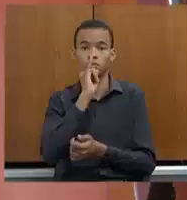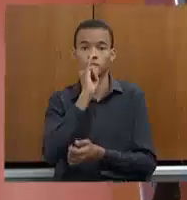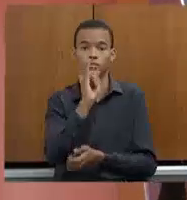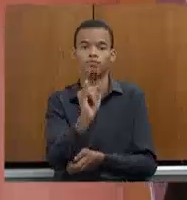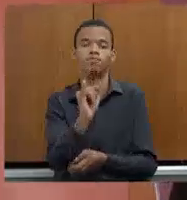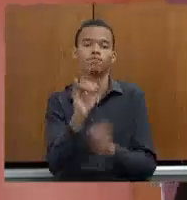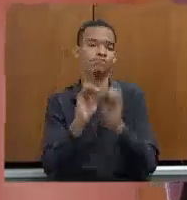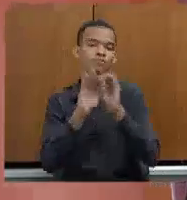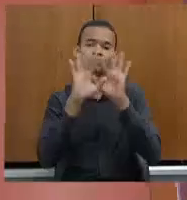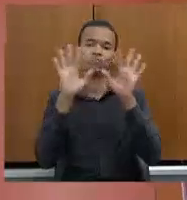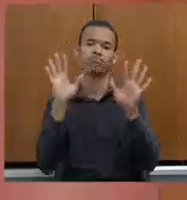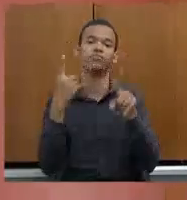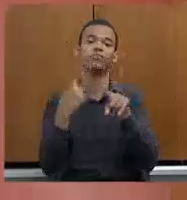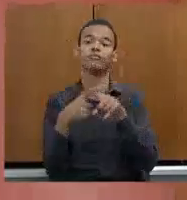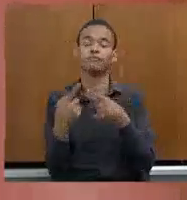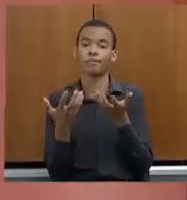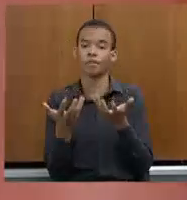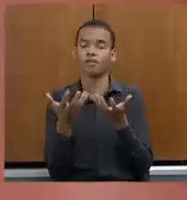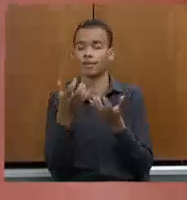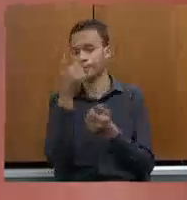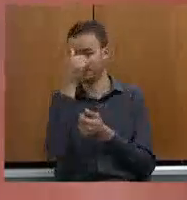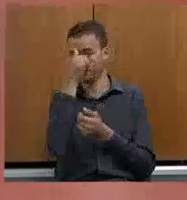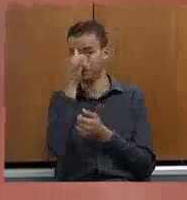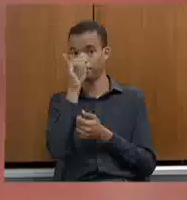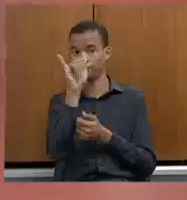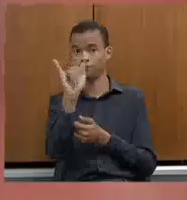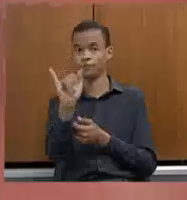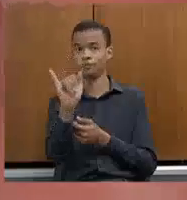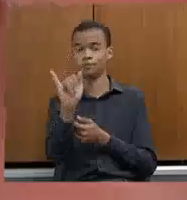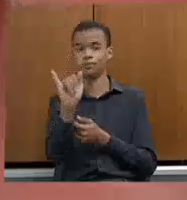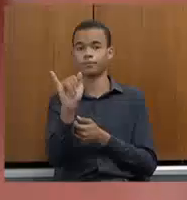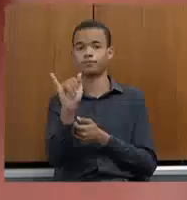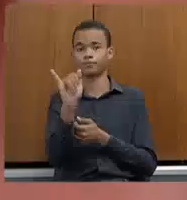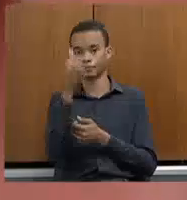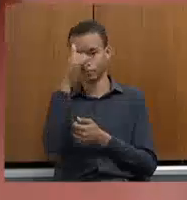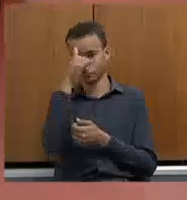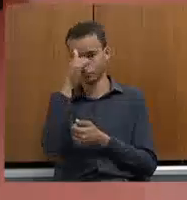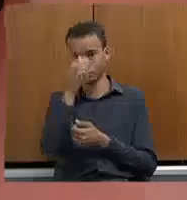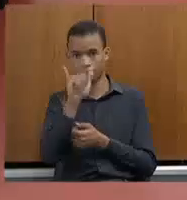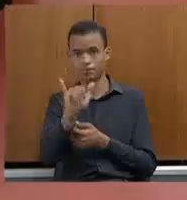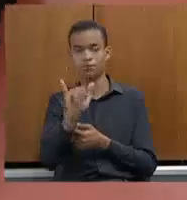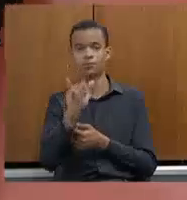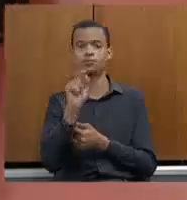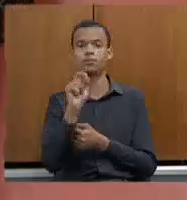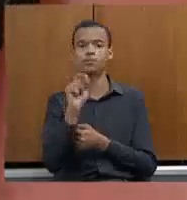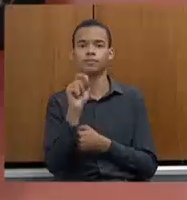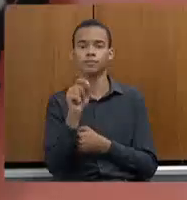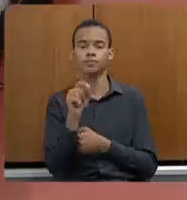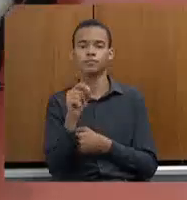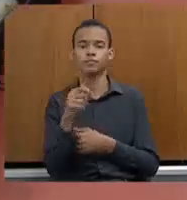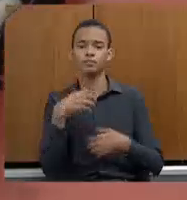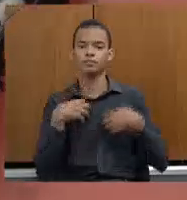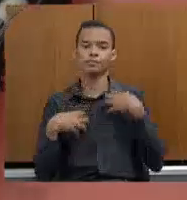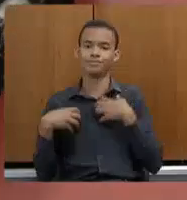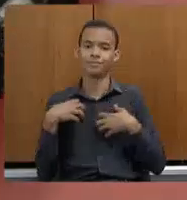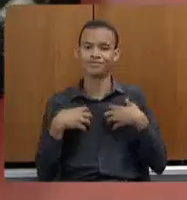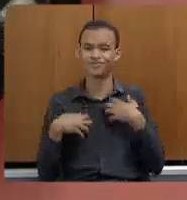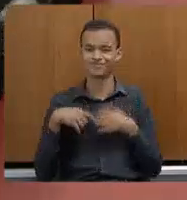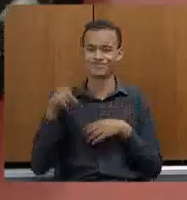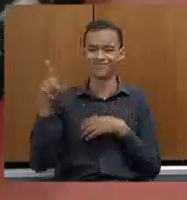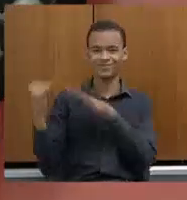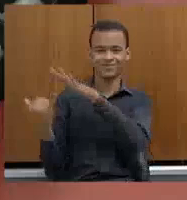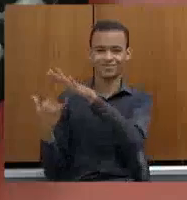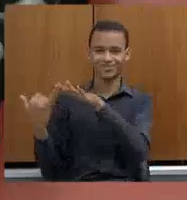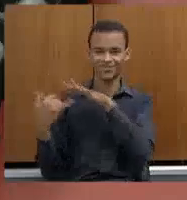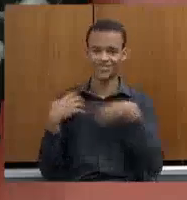uma, uma, evitar um, eu diria, um mal-estar com a outra instituição. A gente